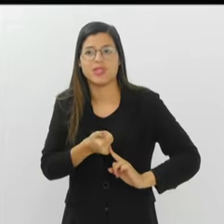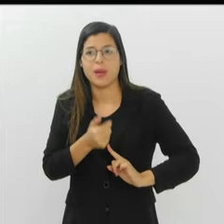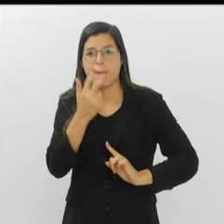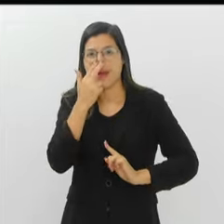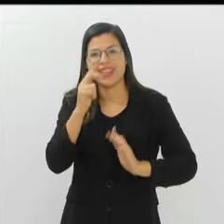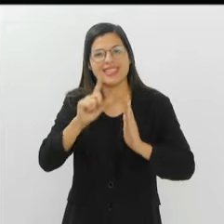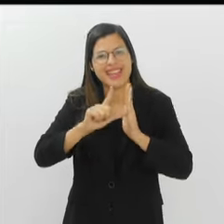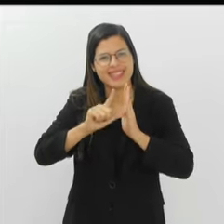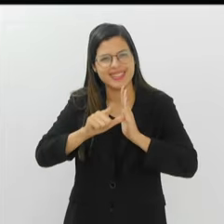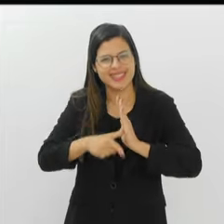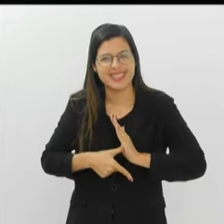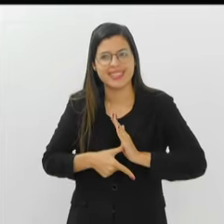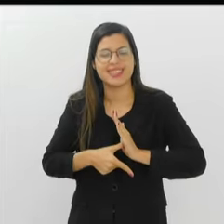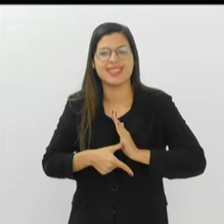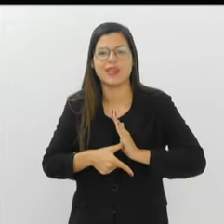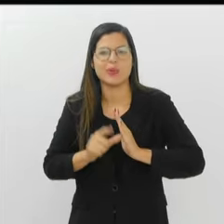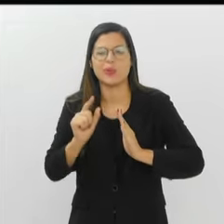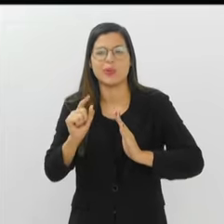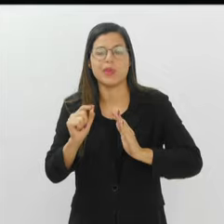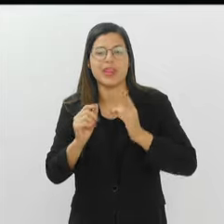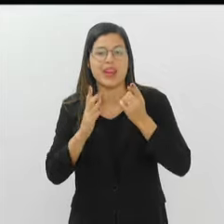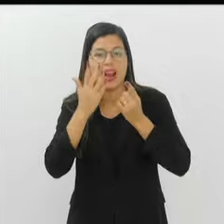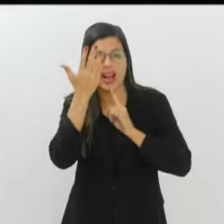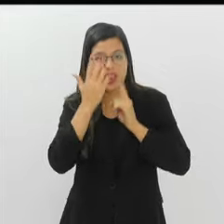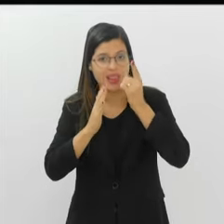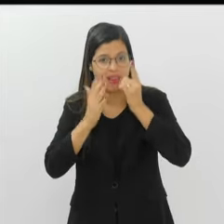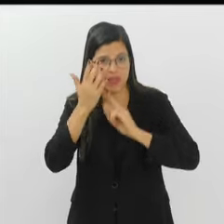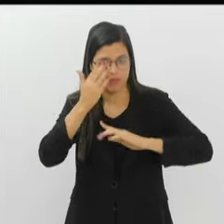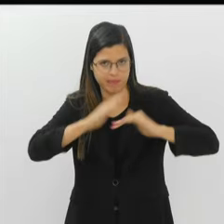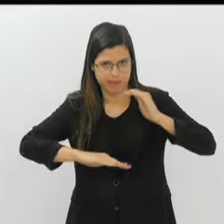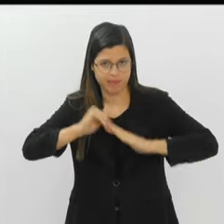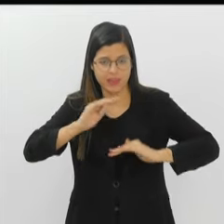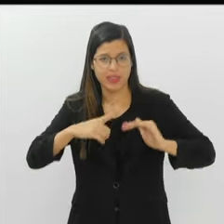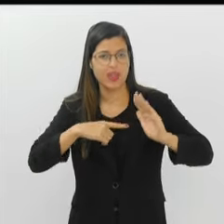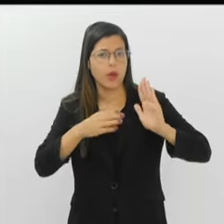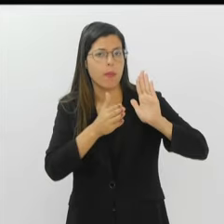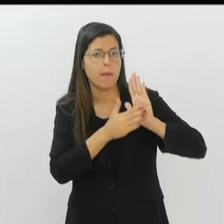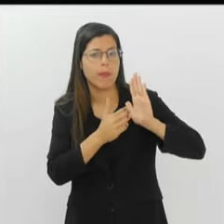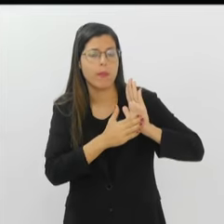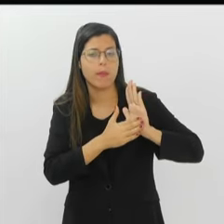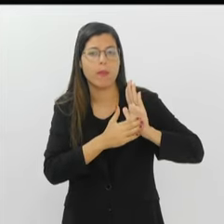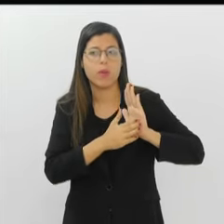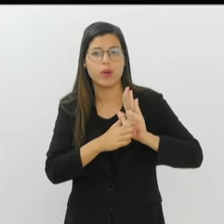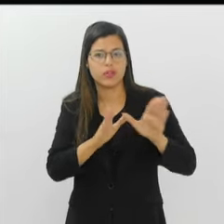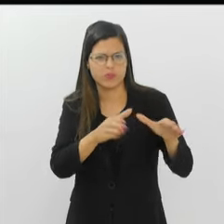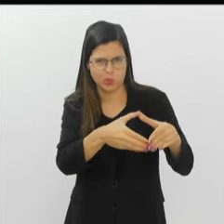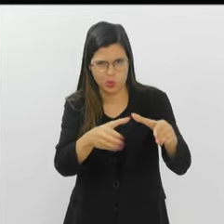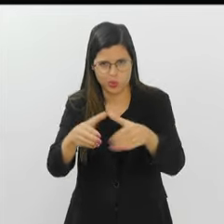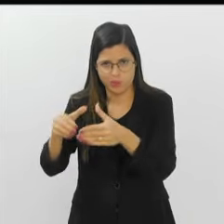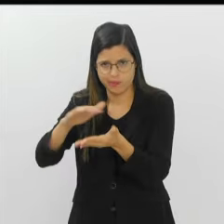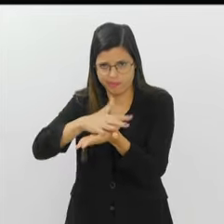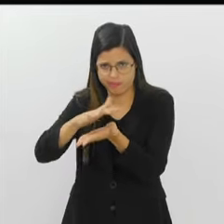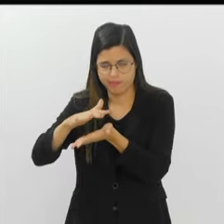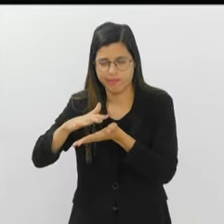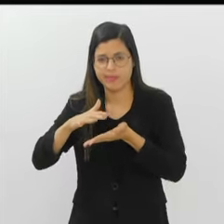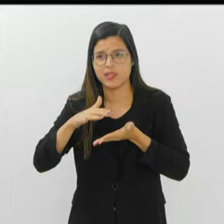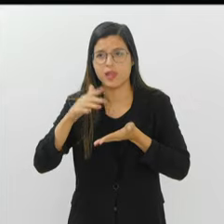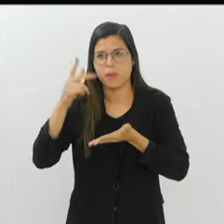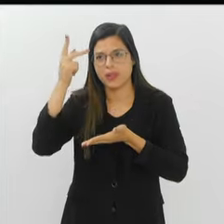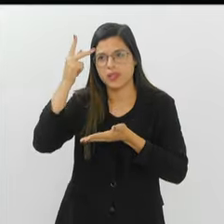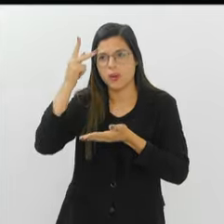questão do carnavalesco, que tem uma proposta. As escolas de São Paulo, até